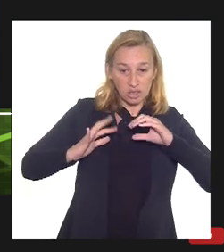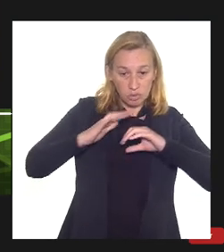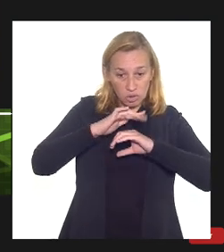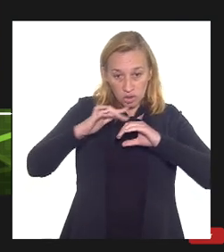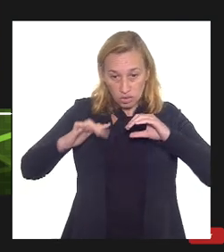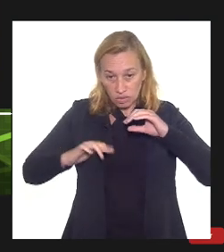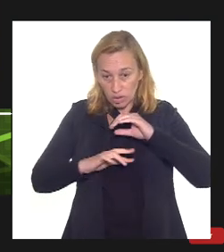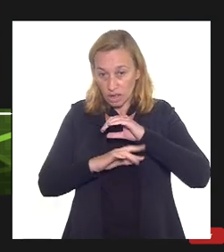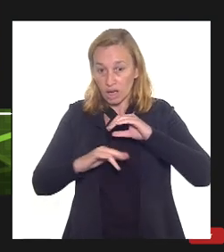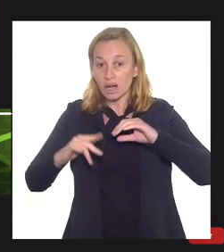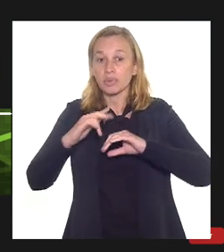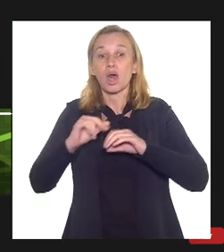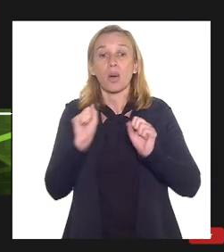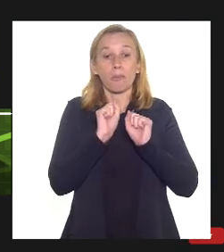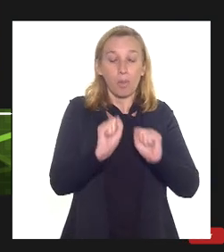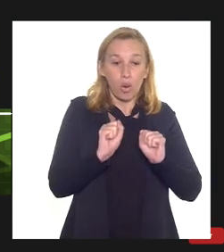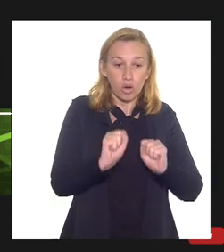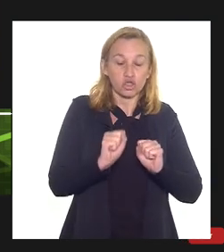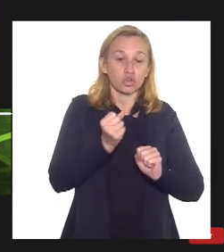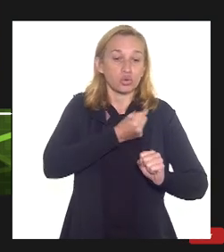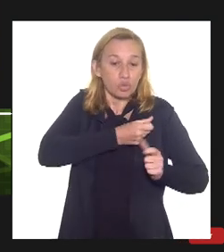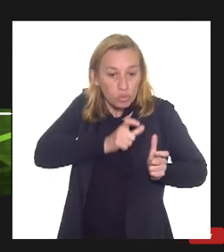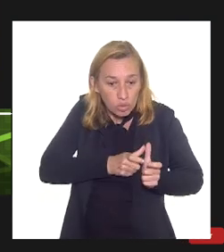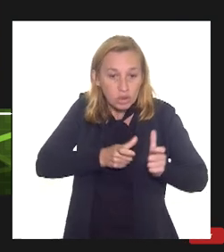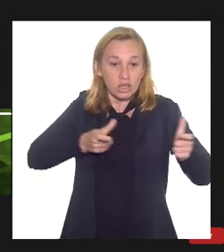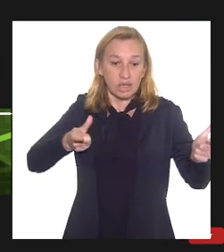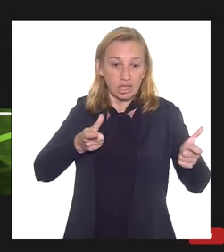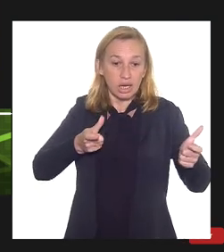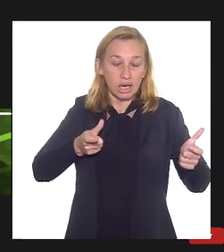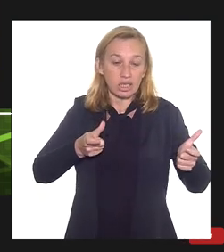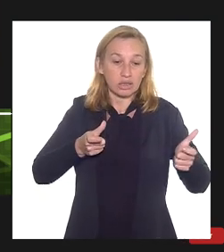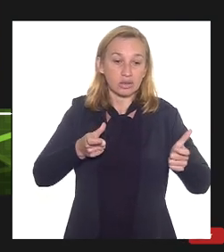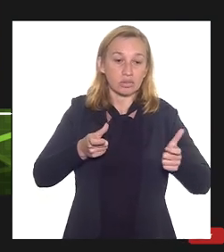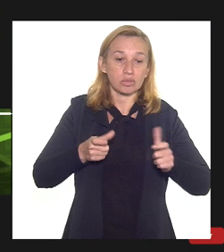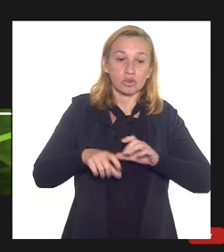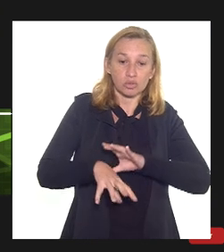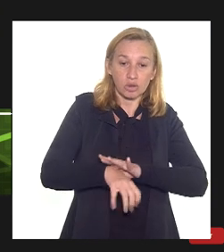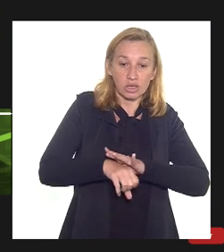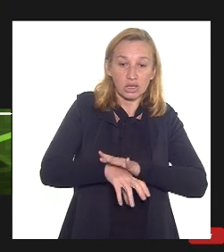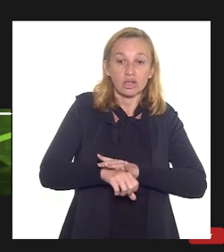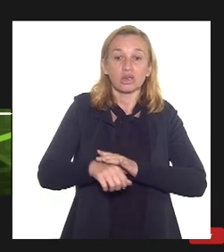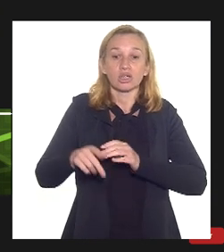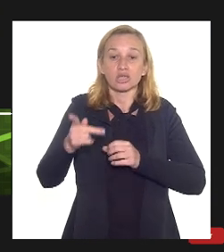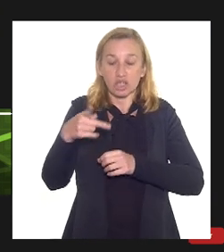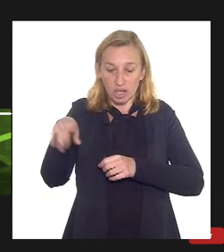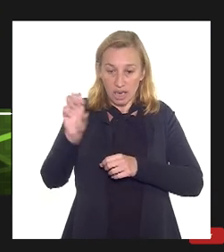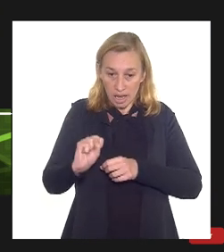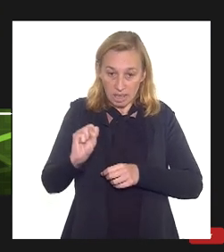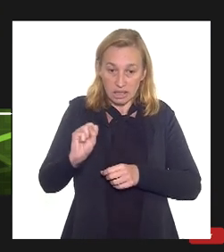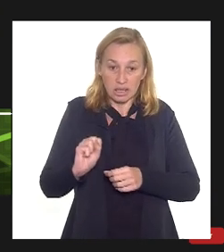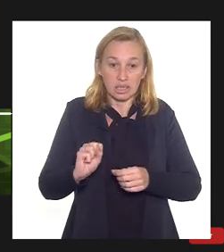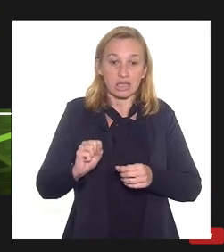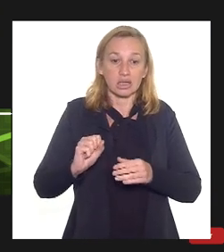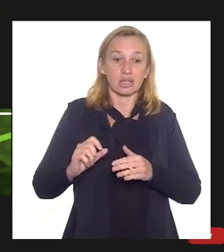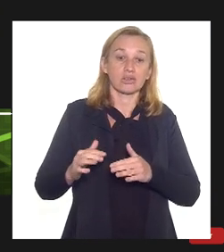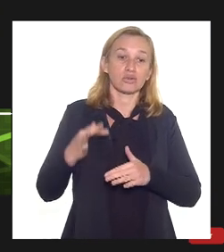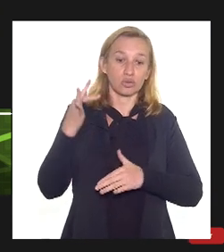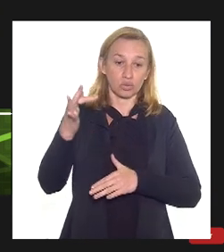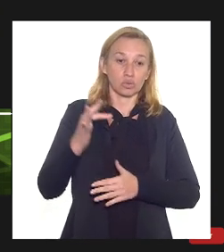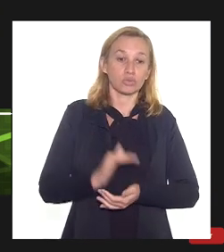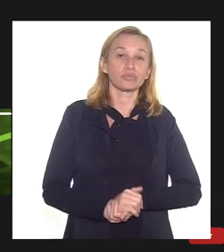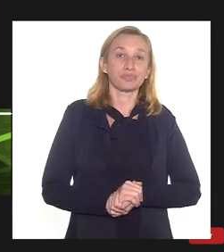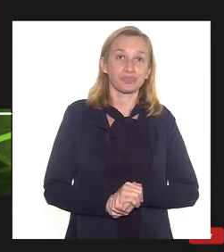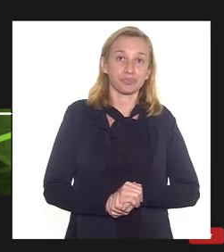novos campos pode aumentar sim a exportação de gás e a necessidade de infraestrutura então são pontos aqui que a gente queria